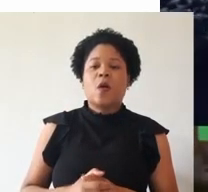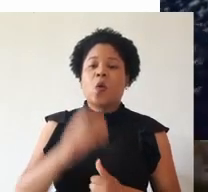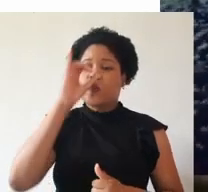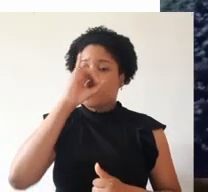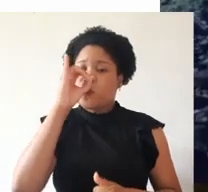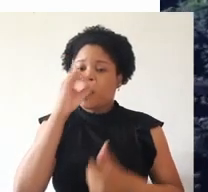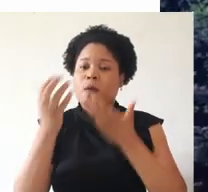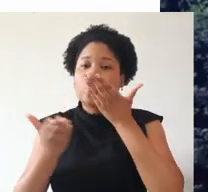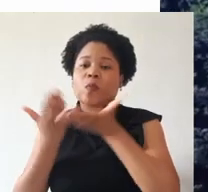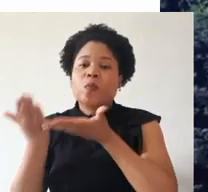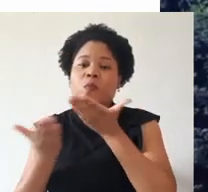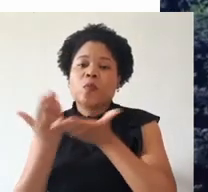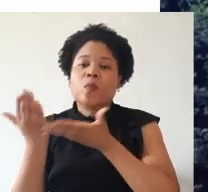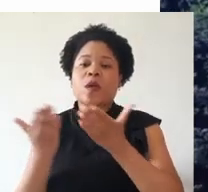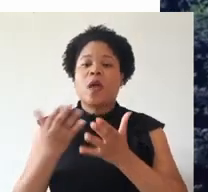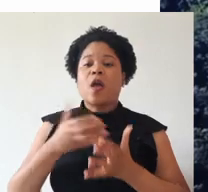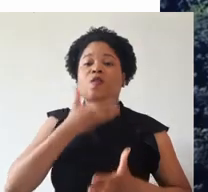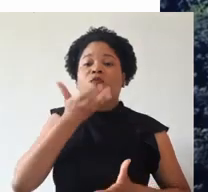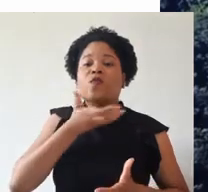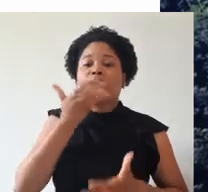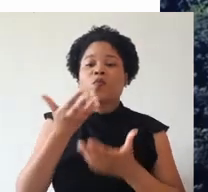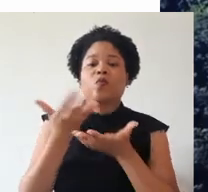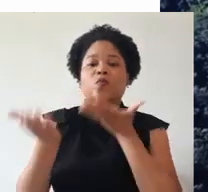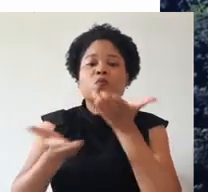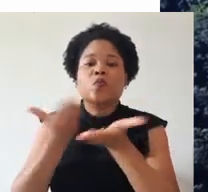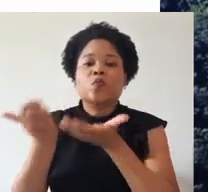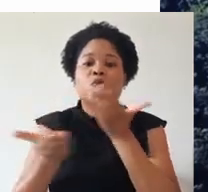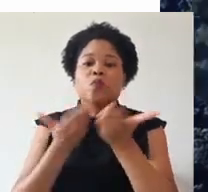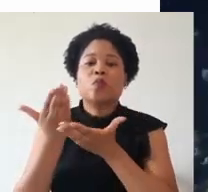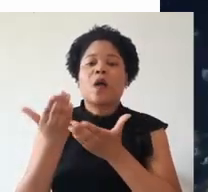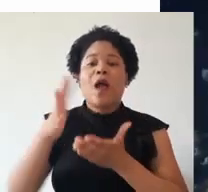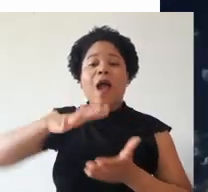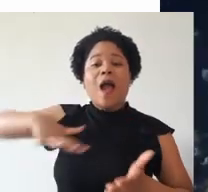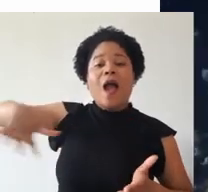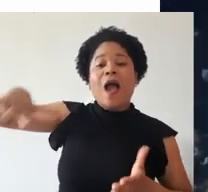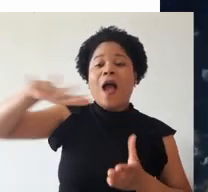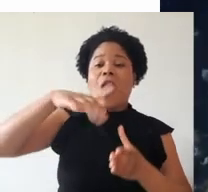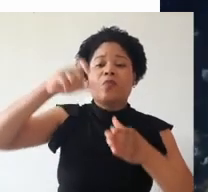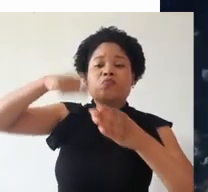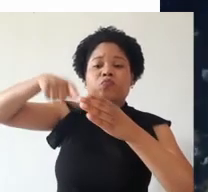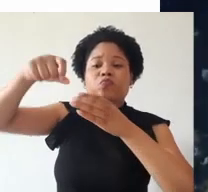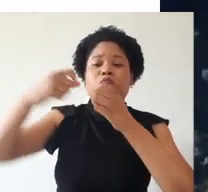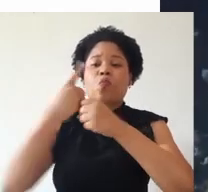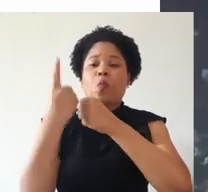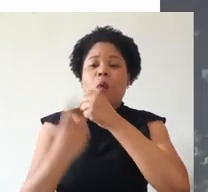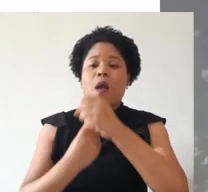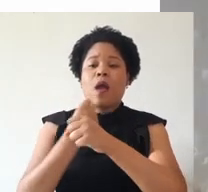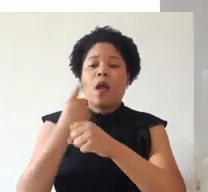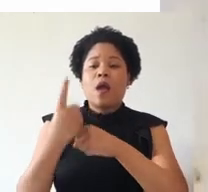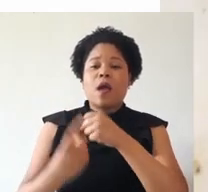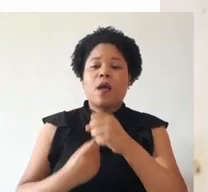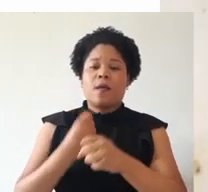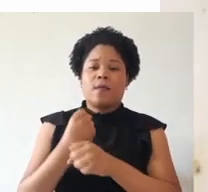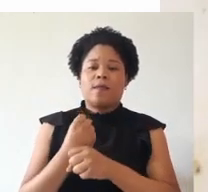suinocultura, fruticultura, áreas com culturas anuais,